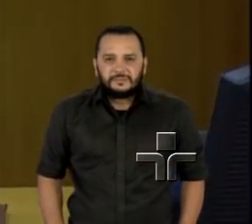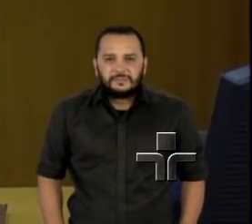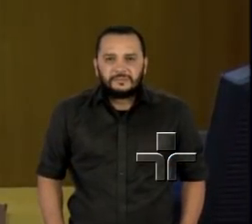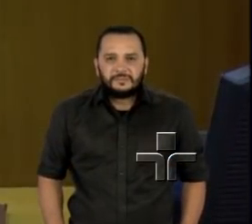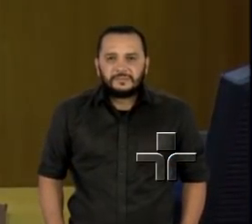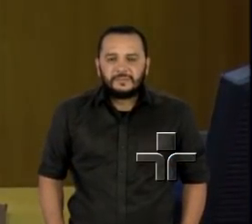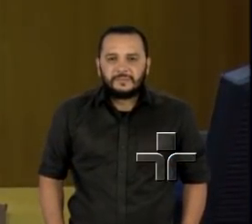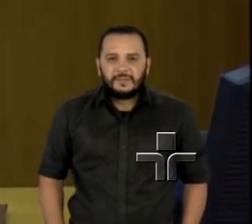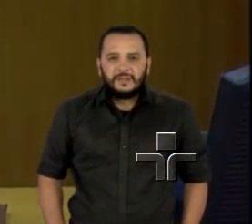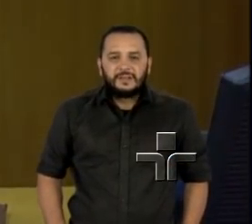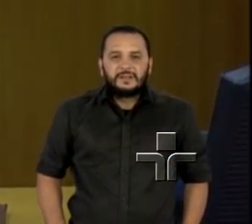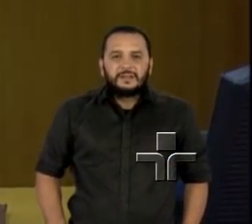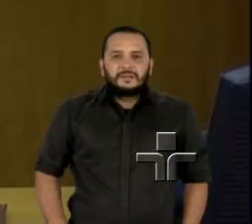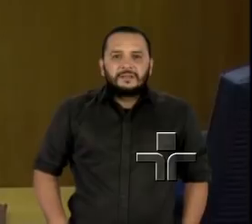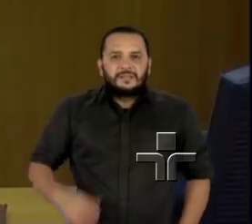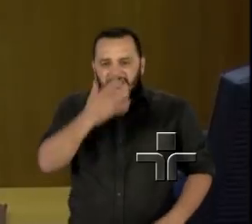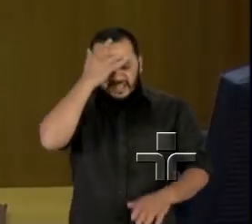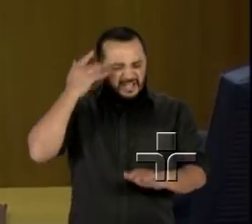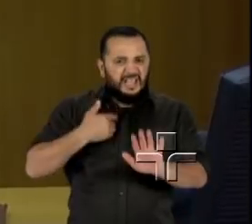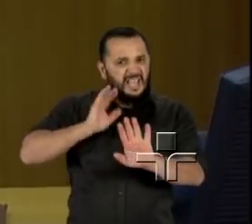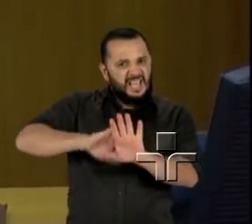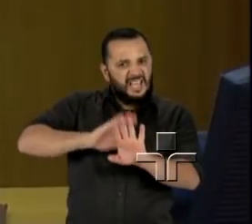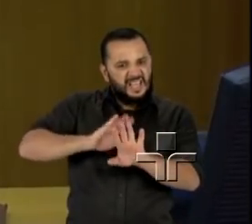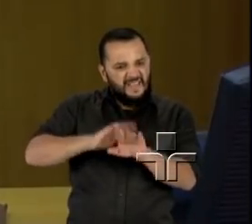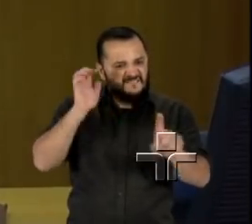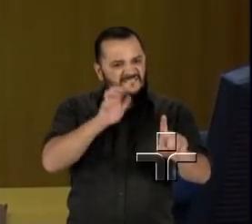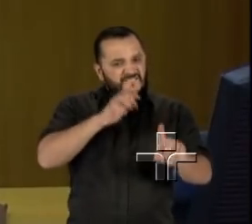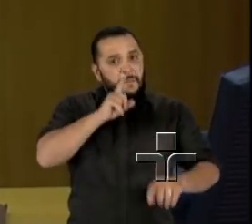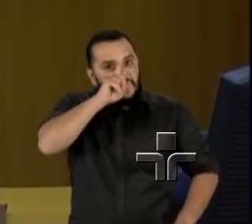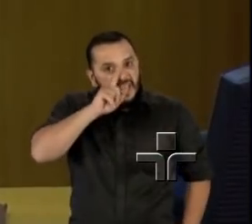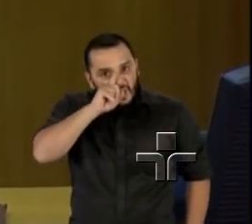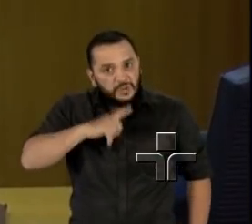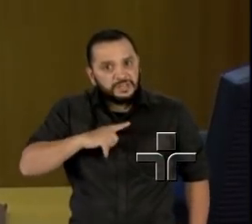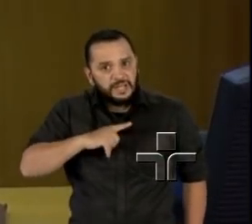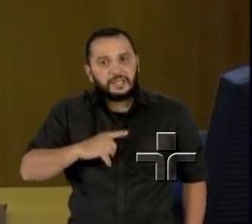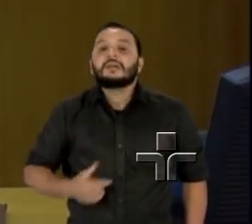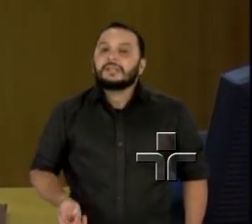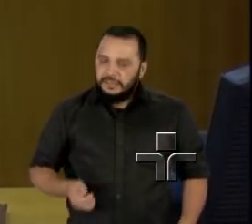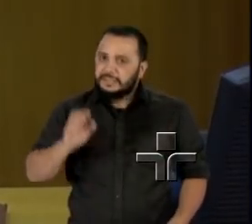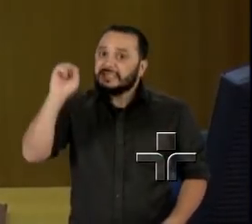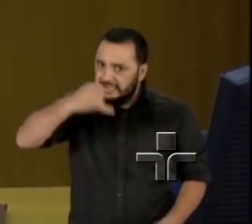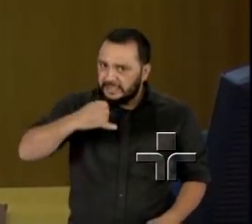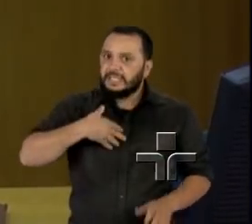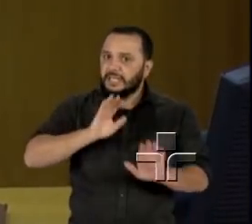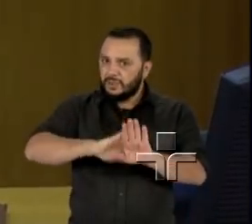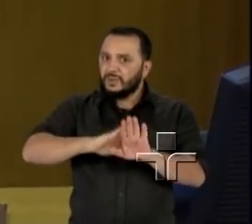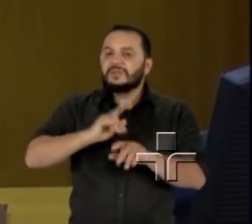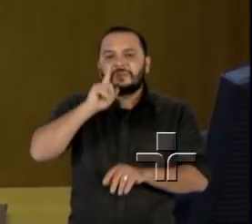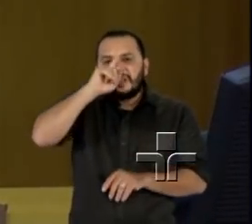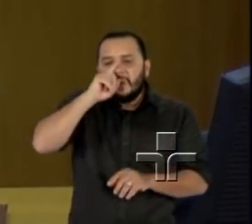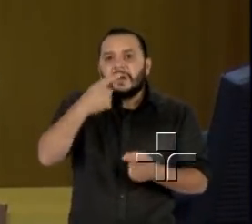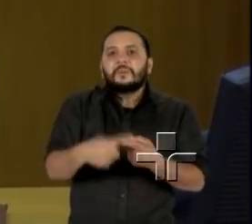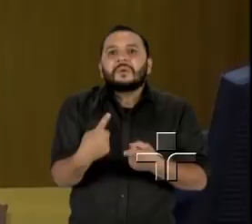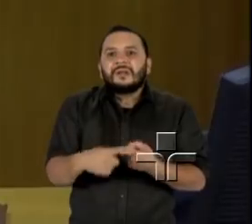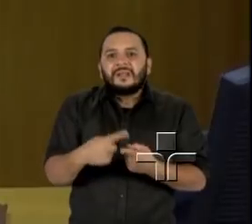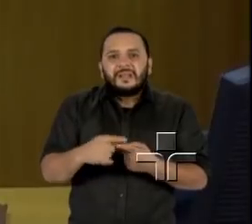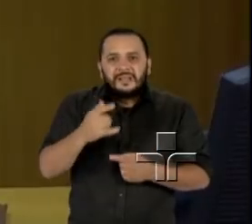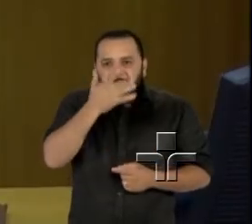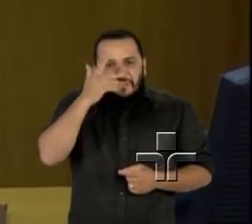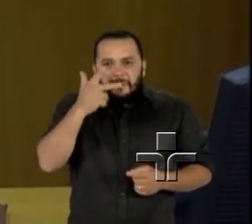são uma arma perigosa. Em espanhol, Francisco disse que as ideologias são uma arma perigosa porque levam a visões